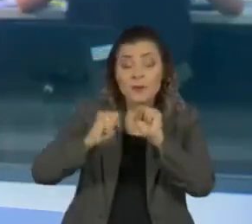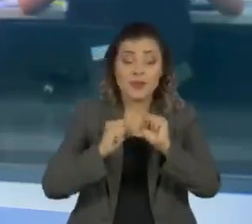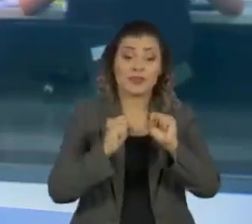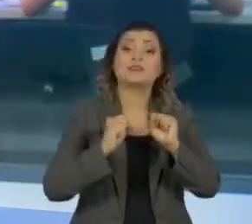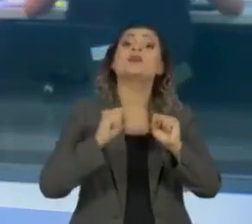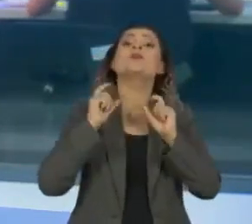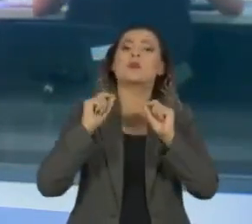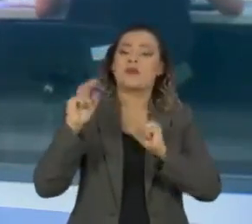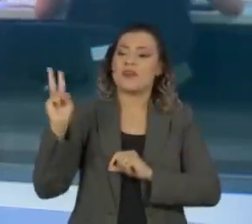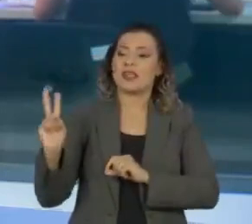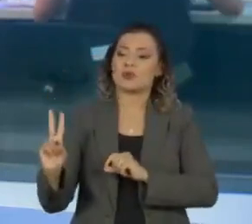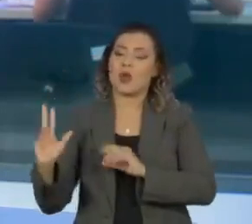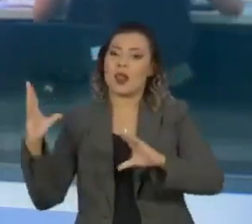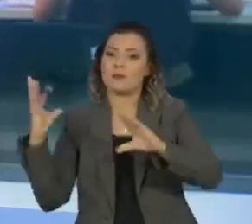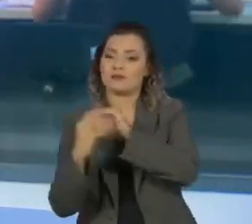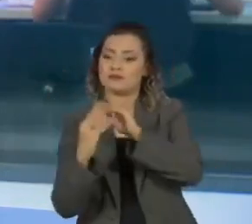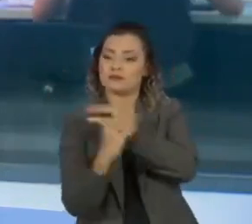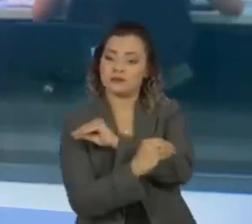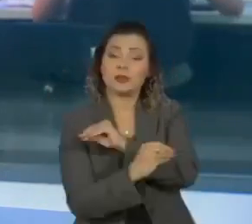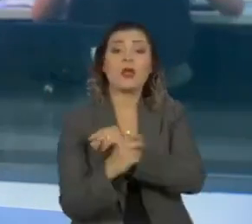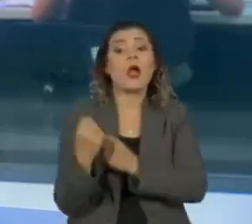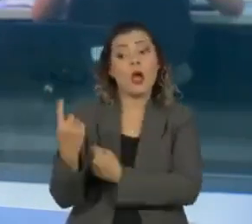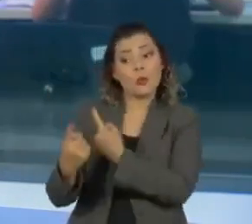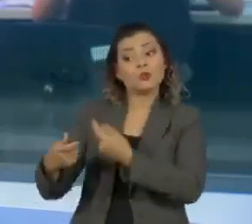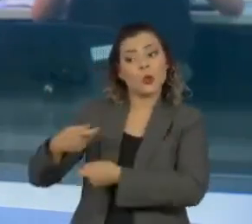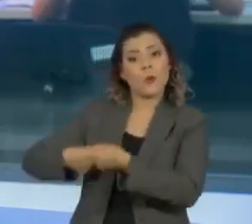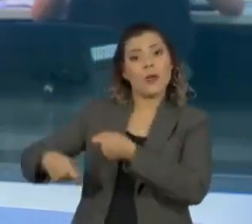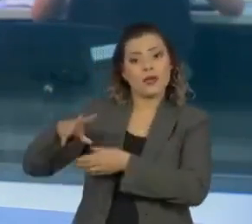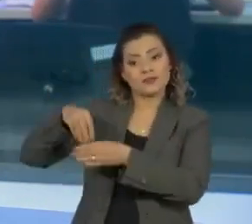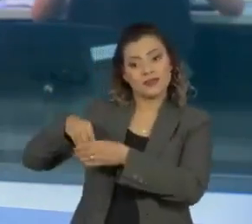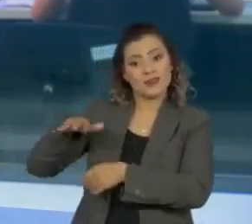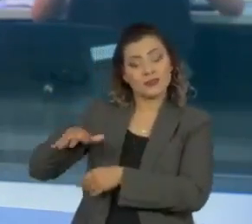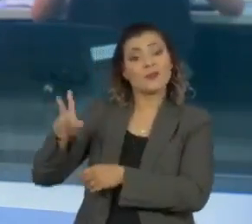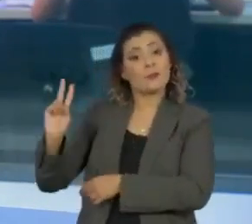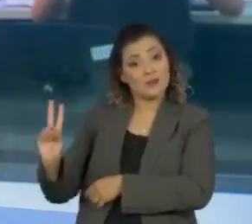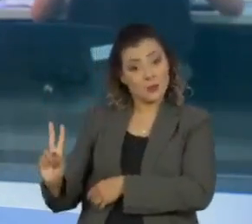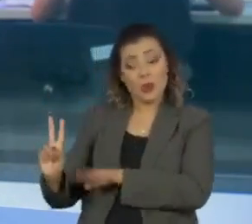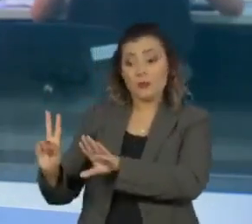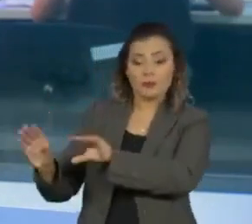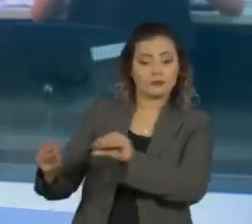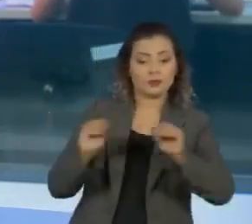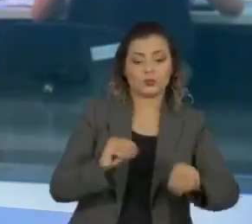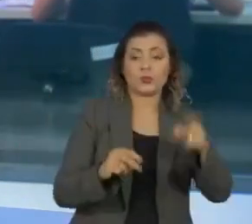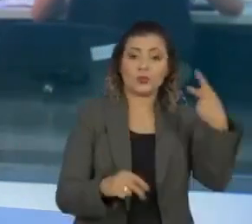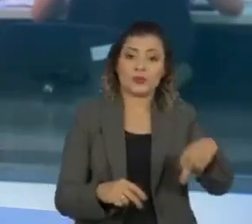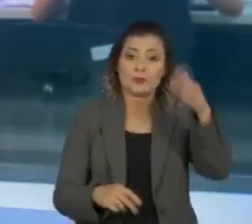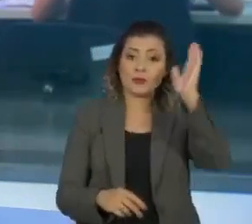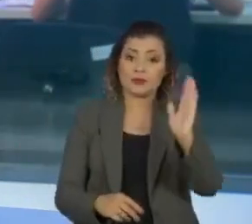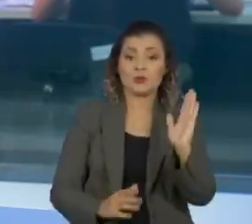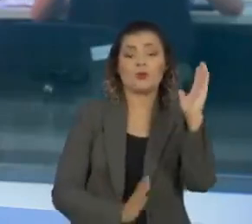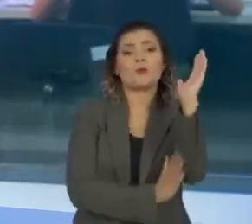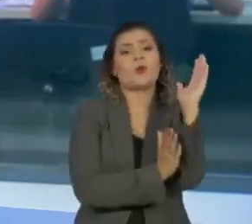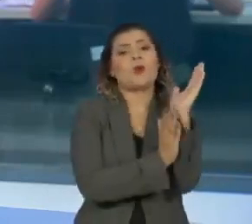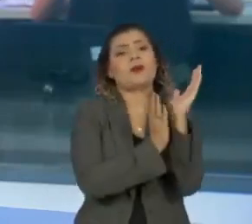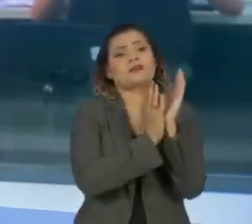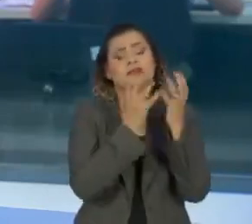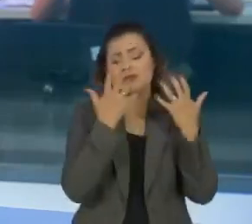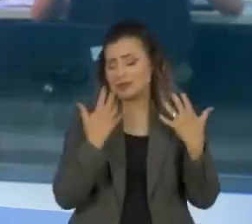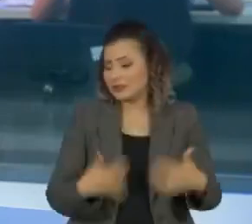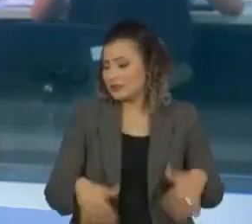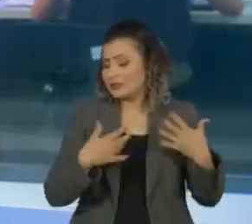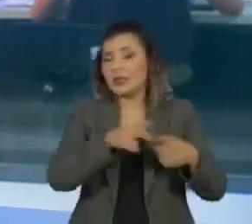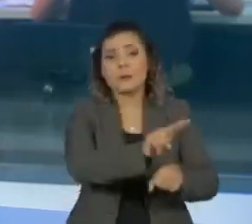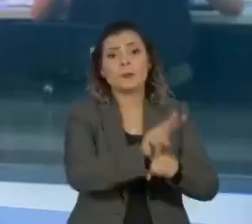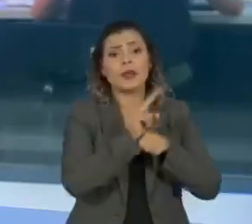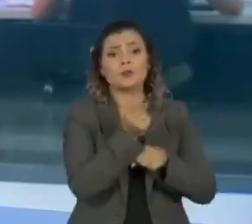venezuelanos. Muitos já eram pequenos comerciantes em seu país, mas ao chegar aqui se deparam com a burocracia e a falta de